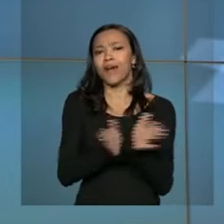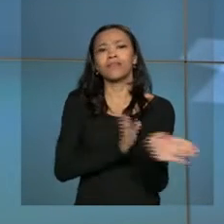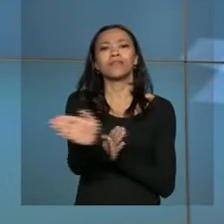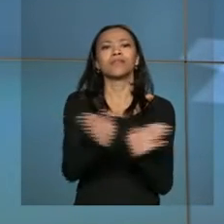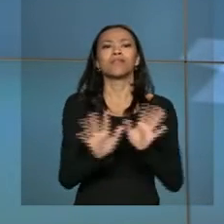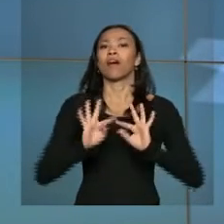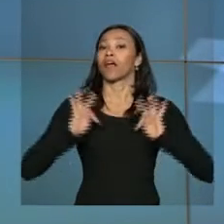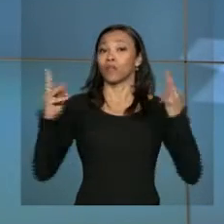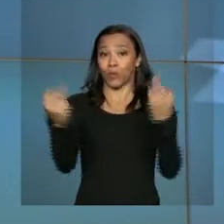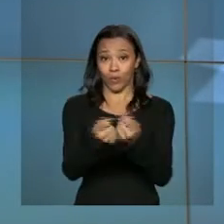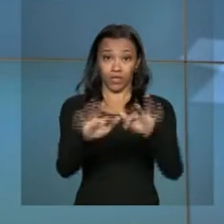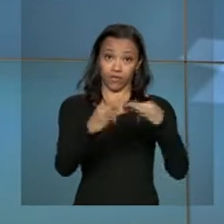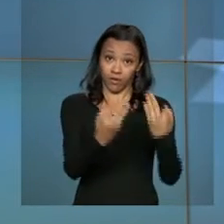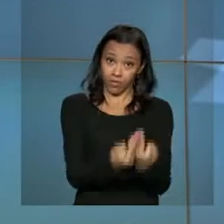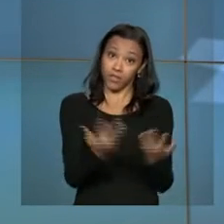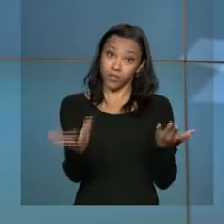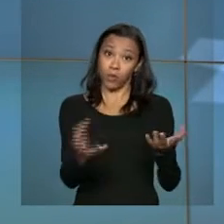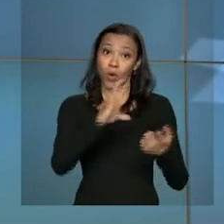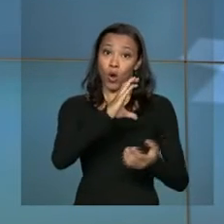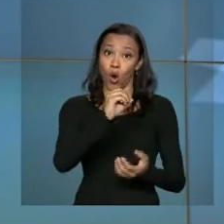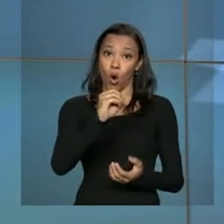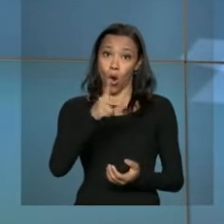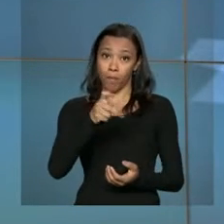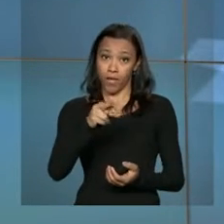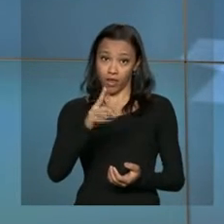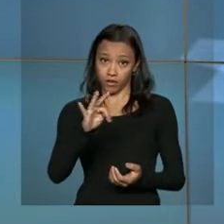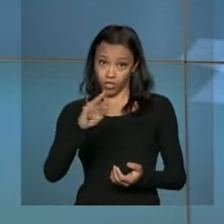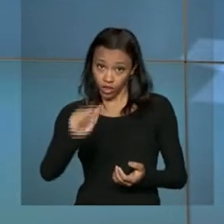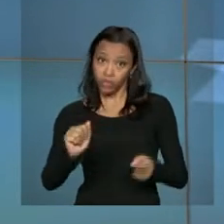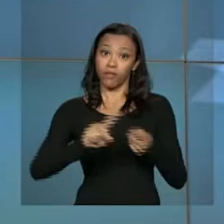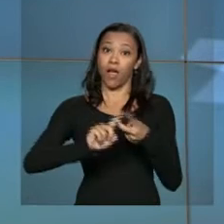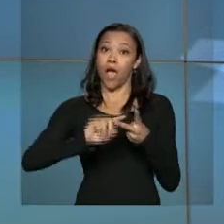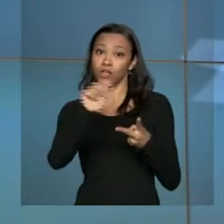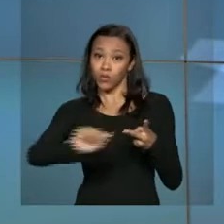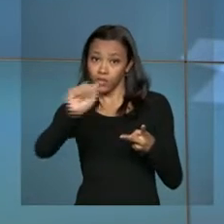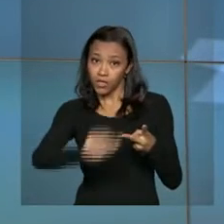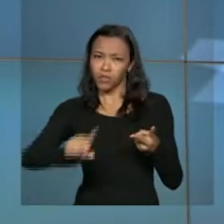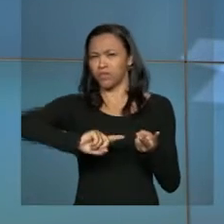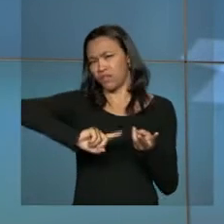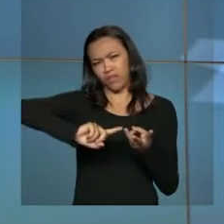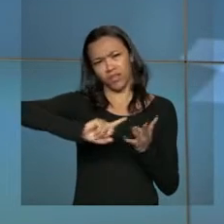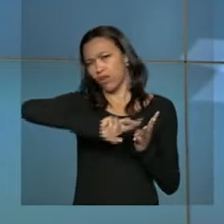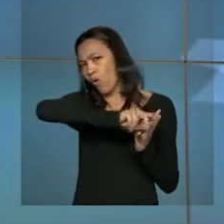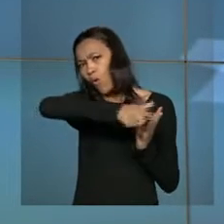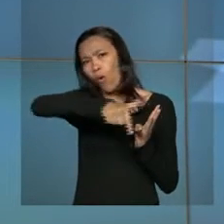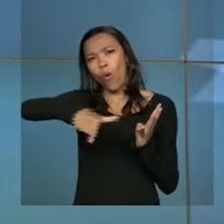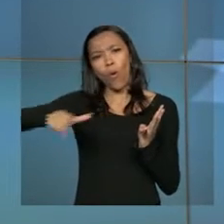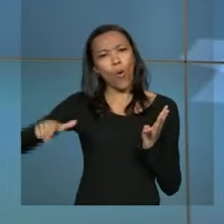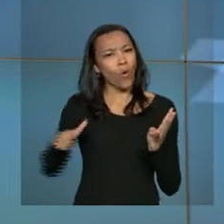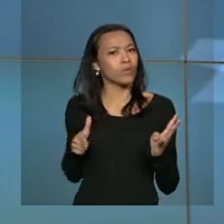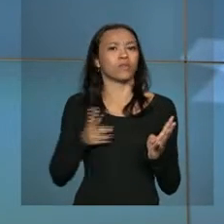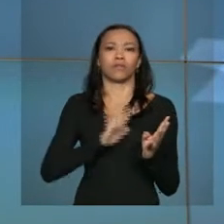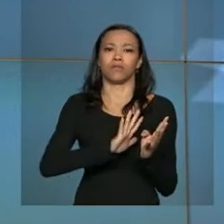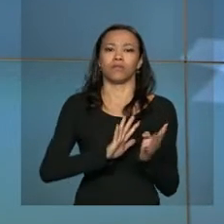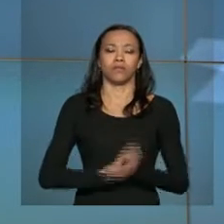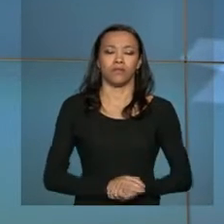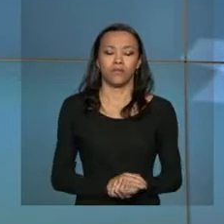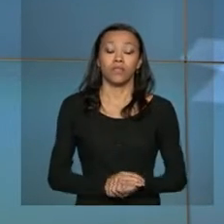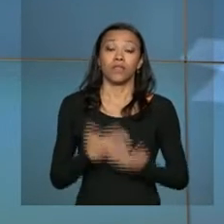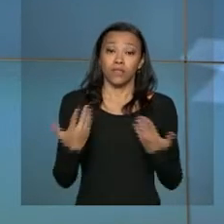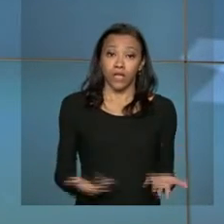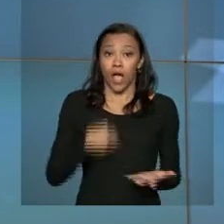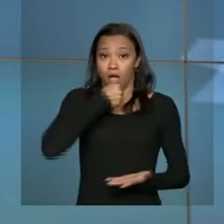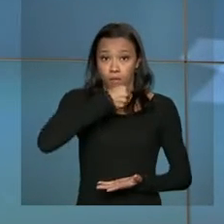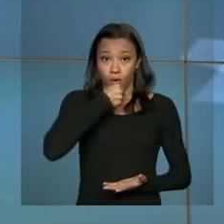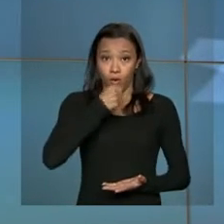famílias organizadas por meio de cooperativas habitacionais, associações e demais entidades privadas sem fins lucrativos. A